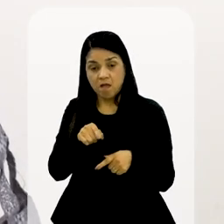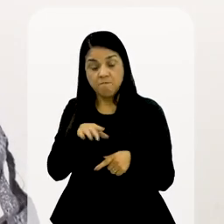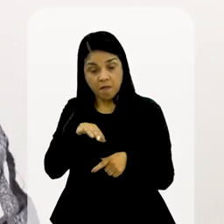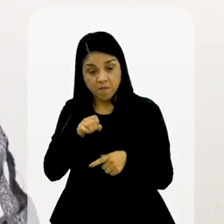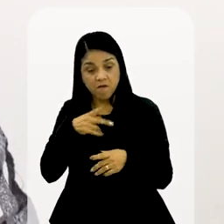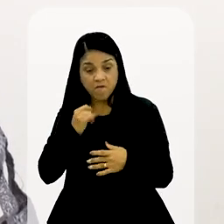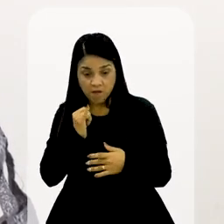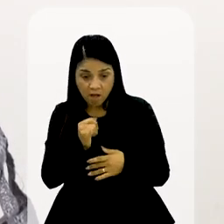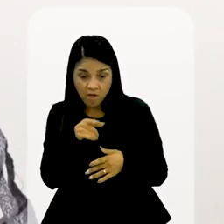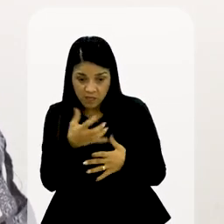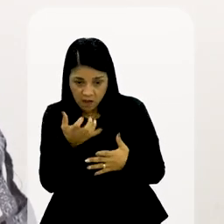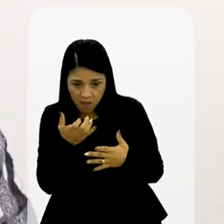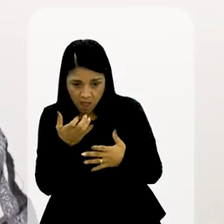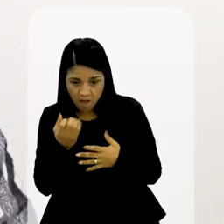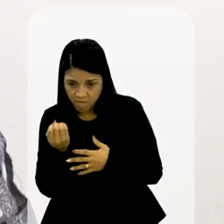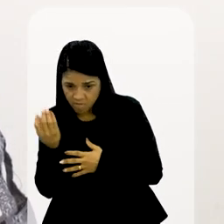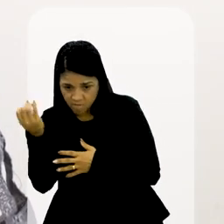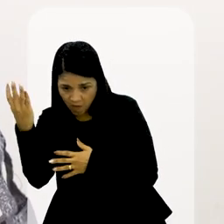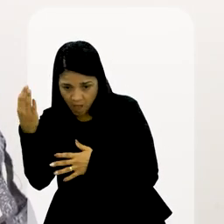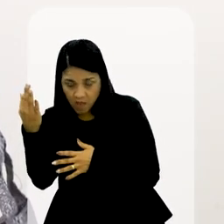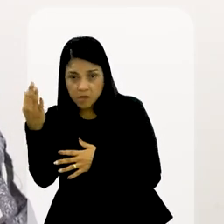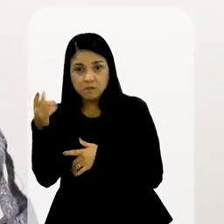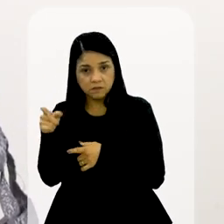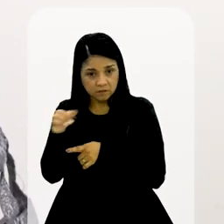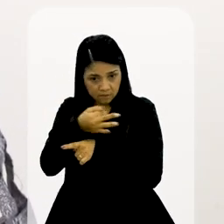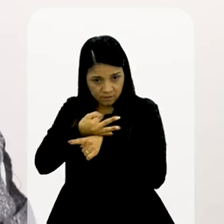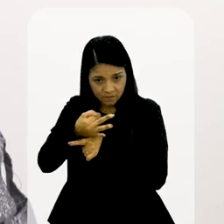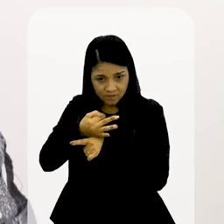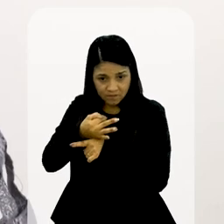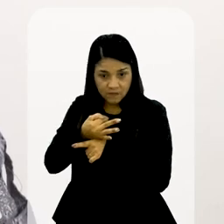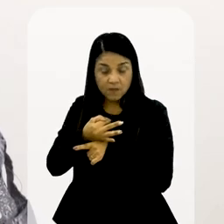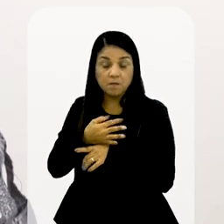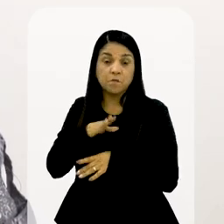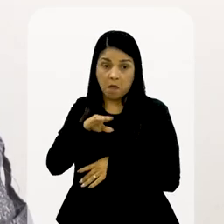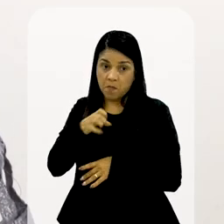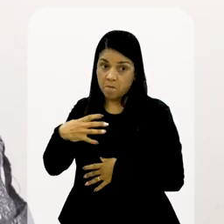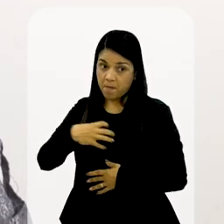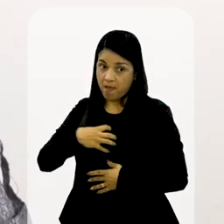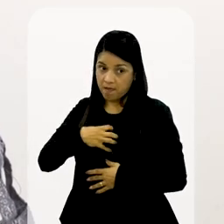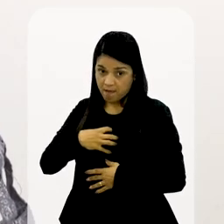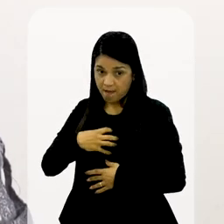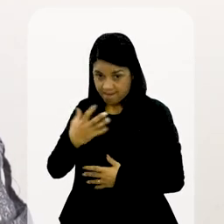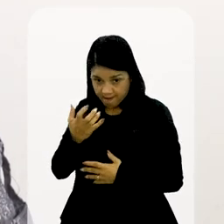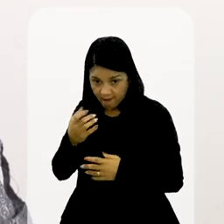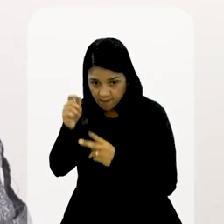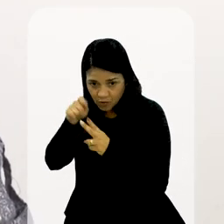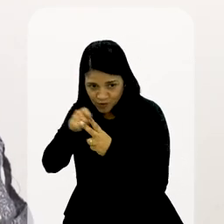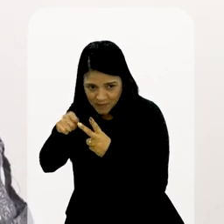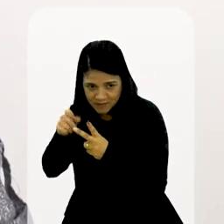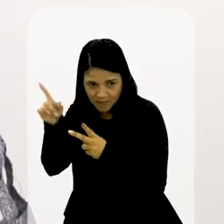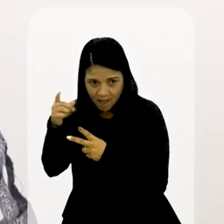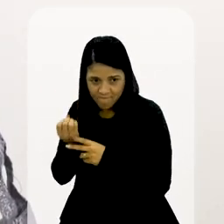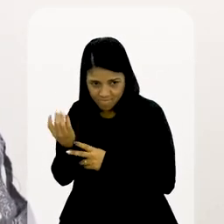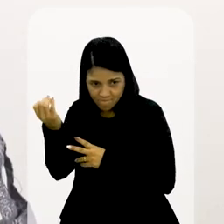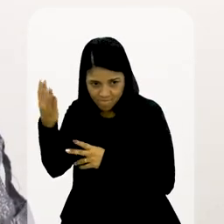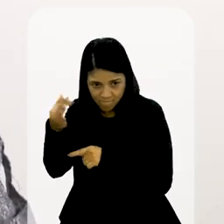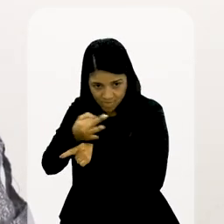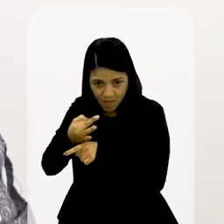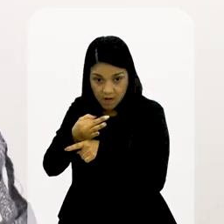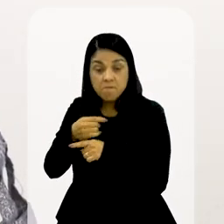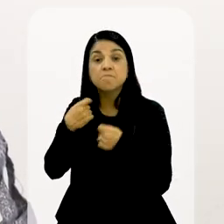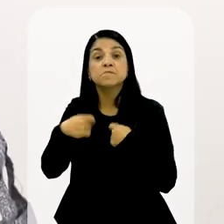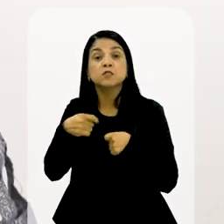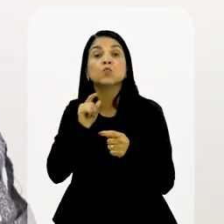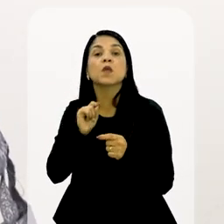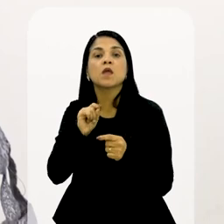você quer viajar nas férias? Nós somos de família. Minha mãe é baiana, então. Você quer ir para a Bahia, passar dois meses na Bahia? Você tem que